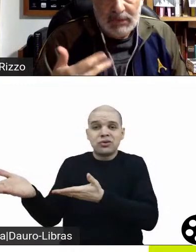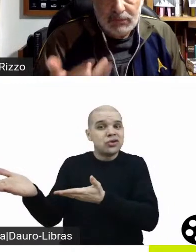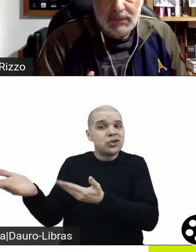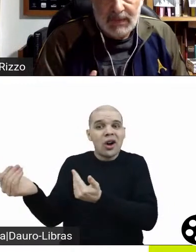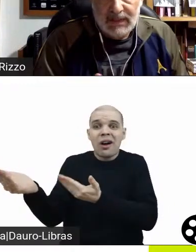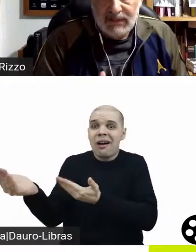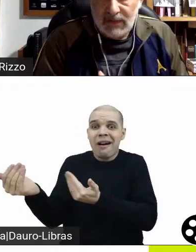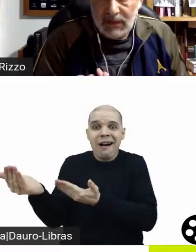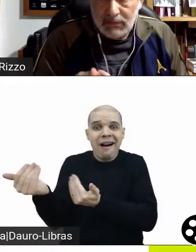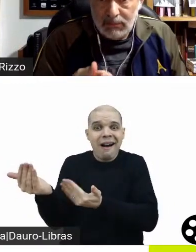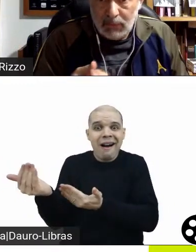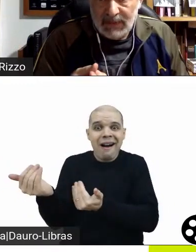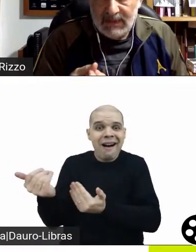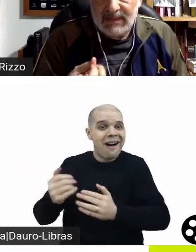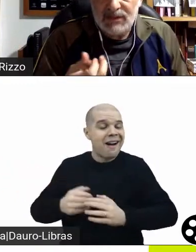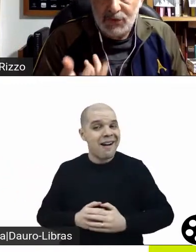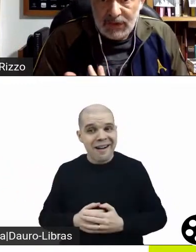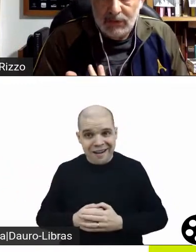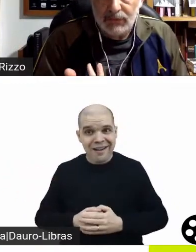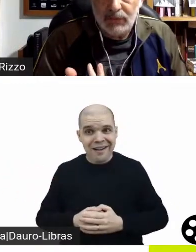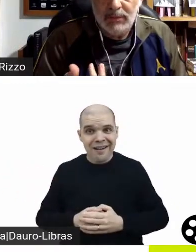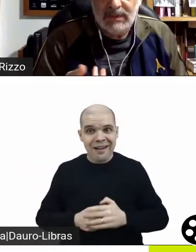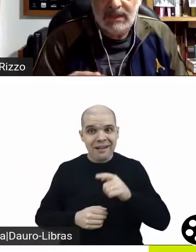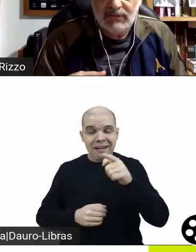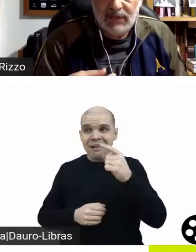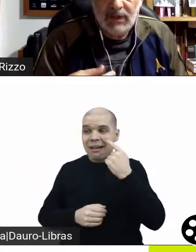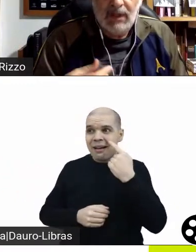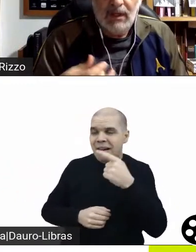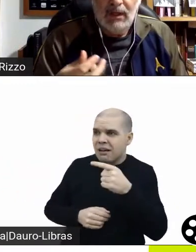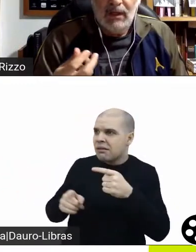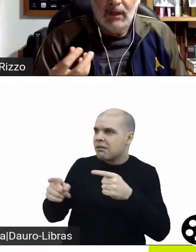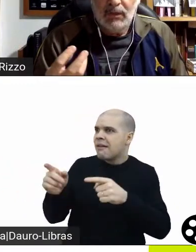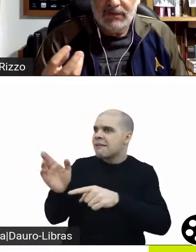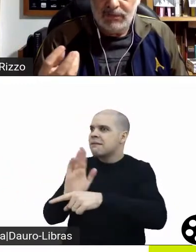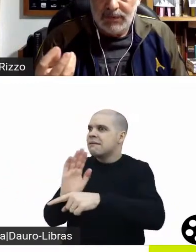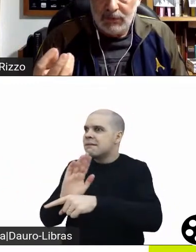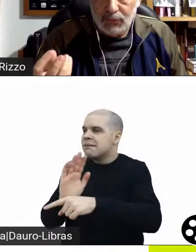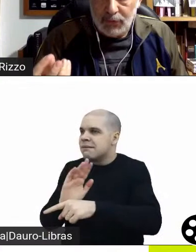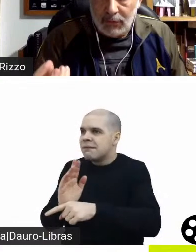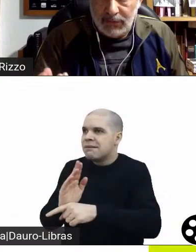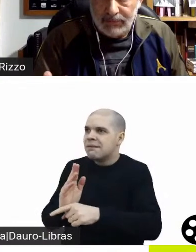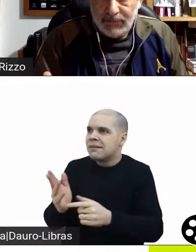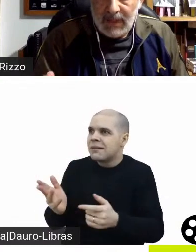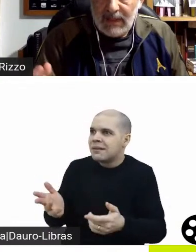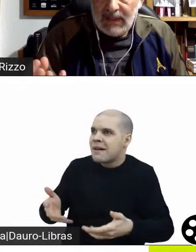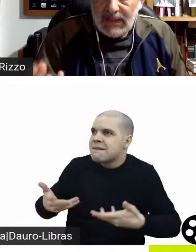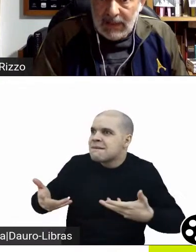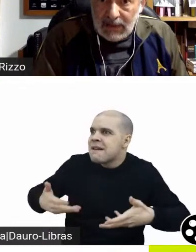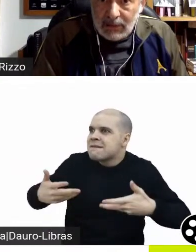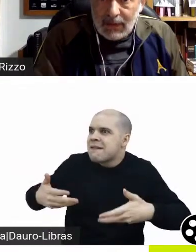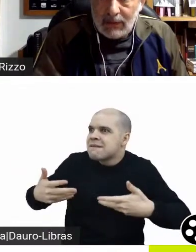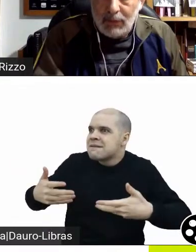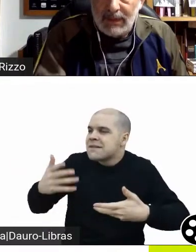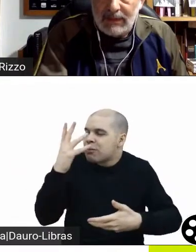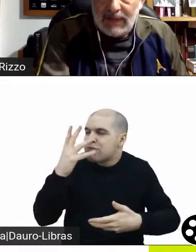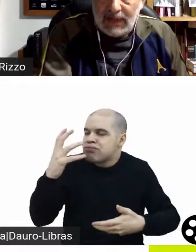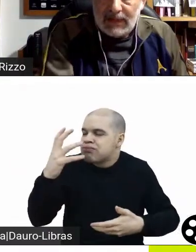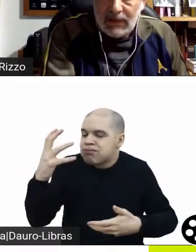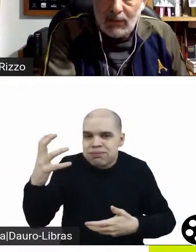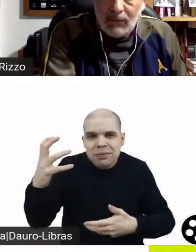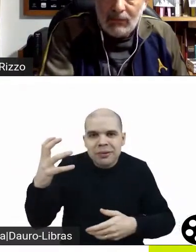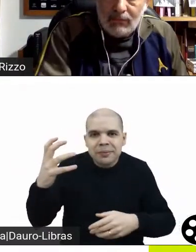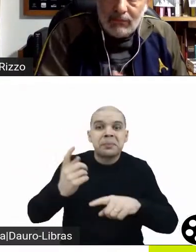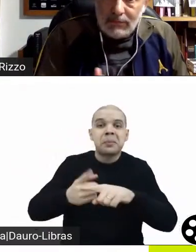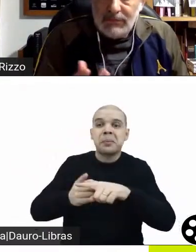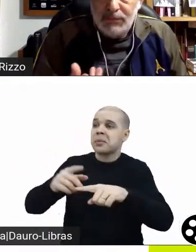pelo menos, me parece que boa parte da energia do filme tem a ver com esse espírito jovem. E eu quero conectar